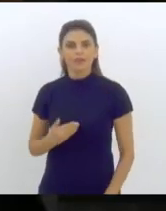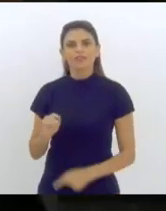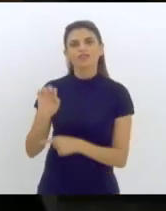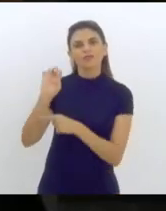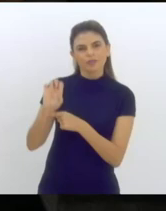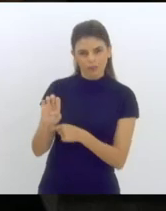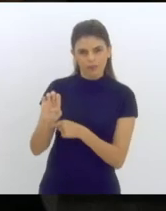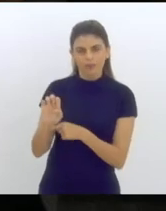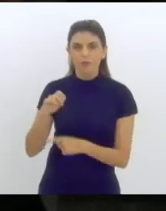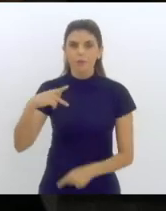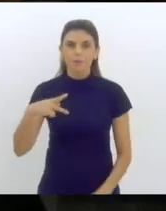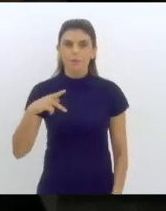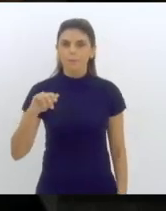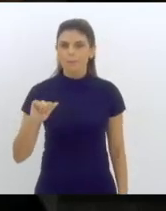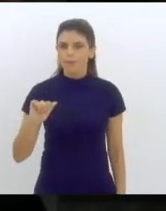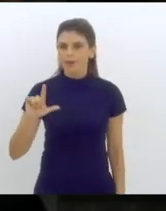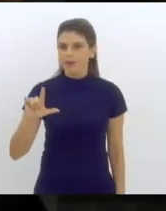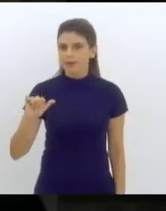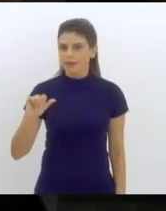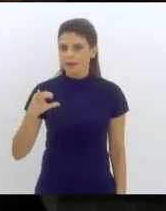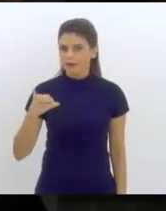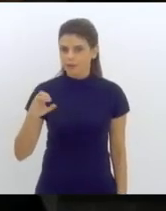de lançamento